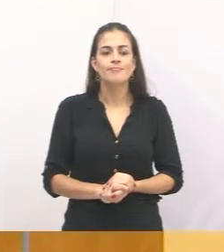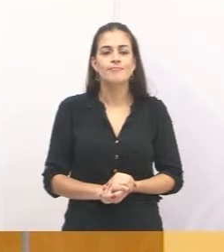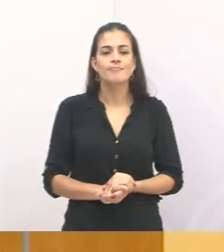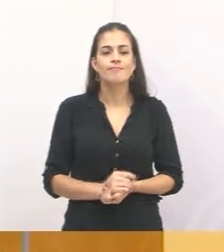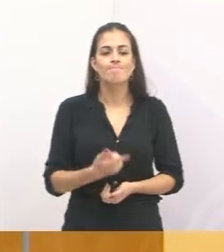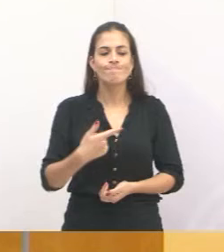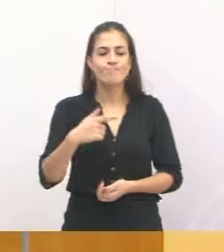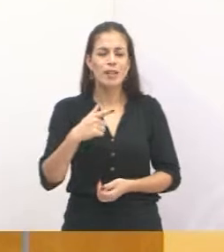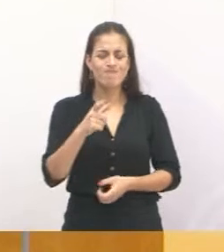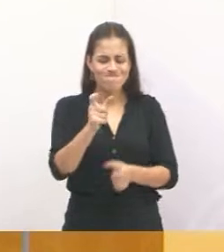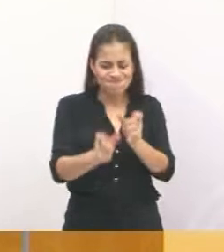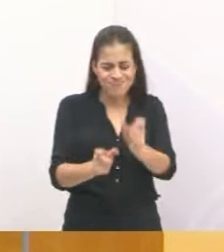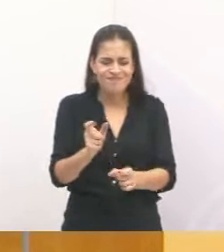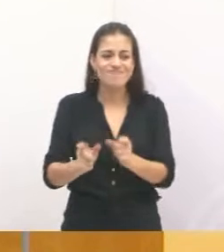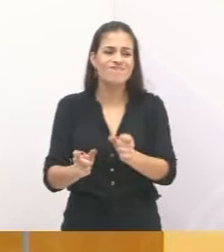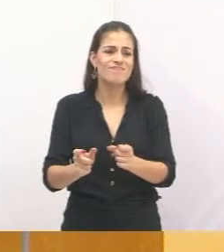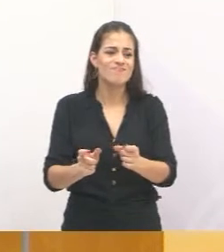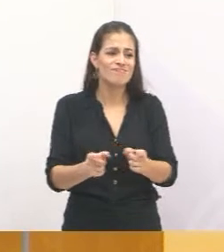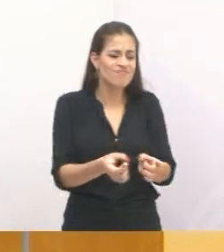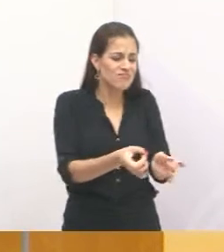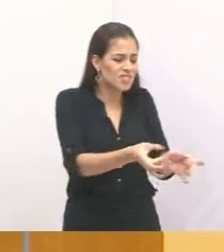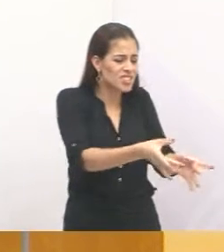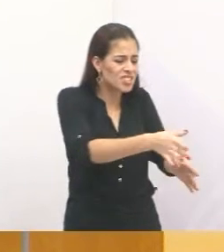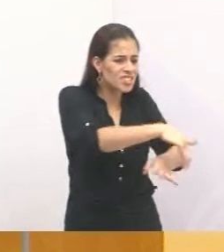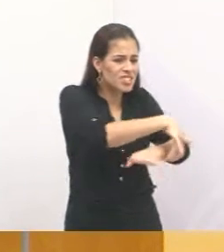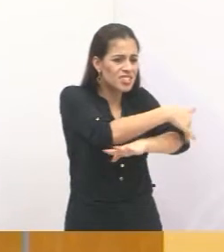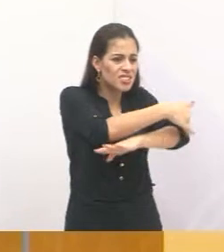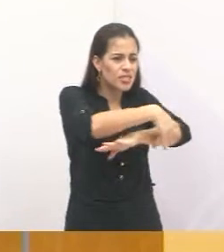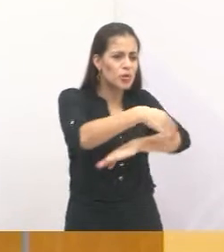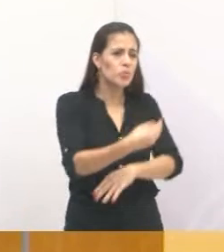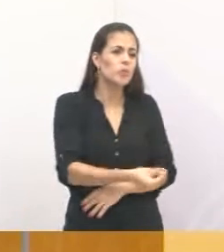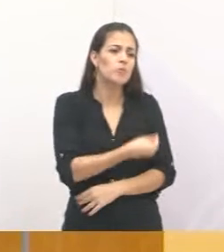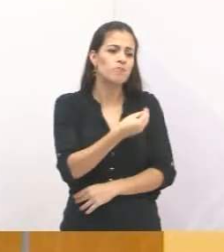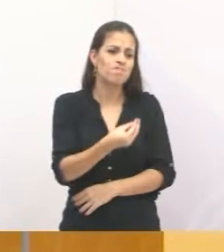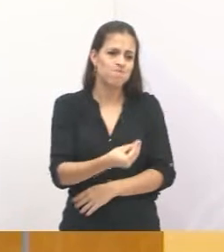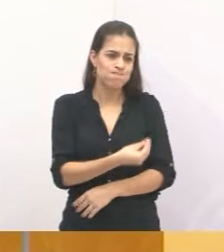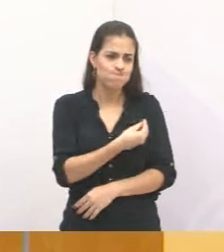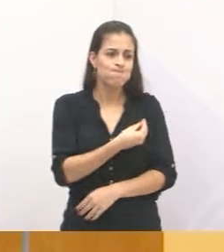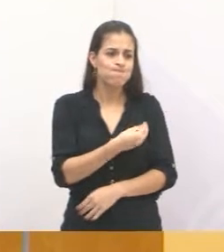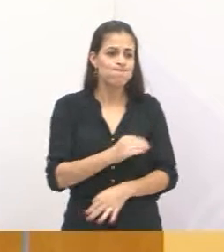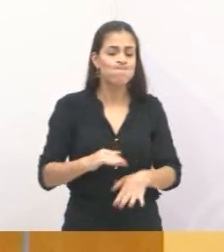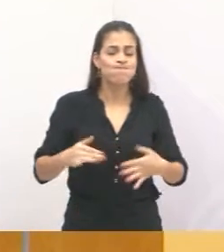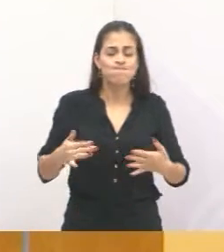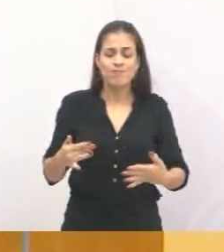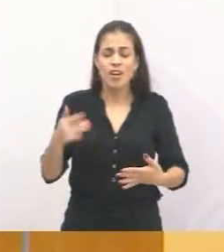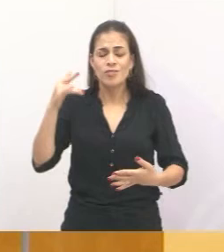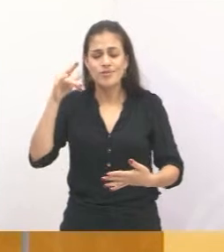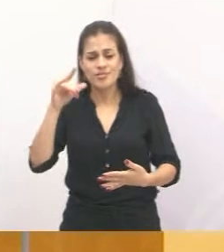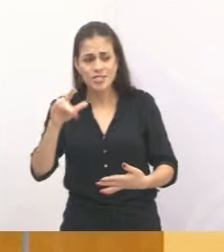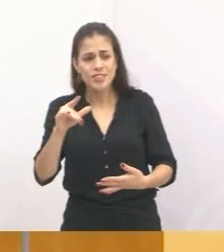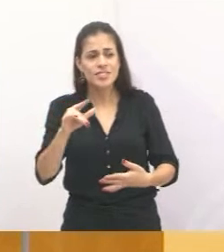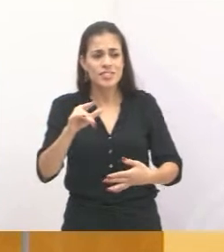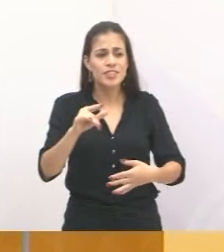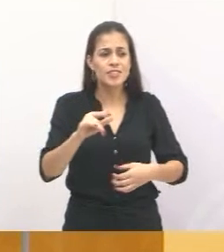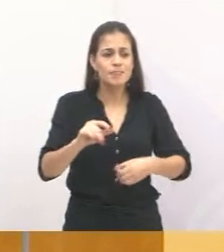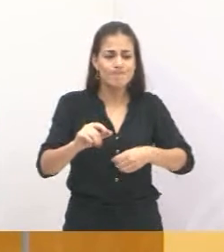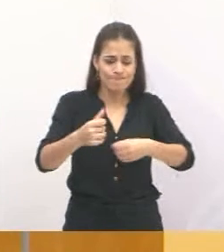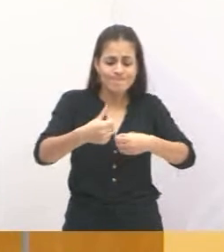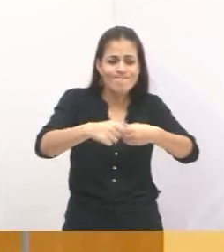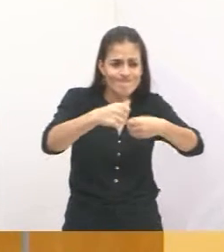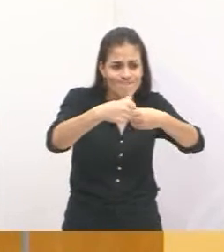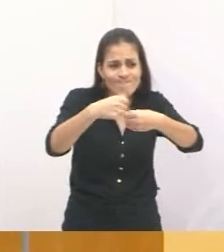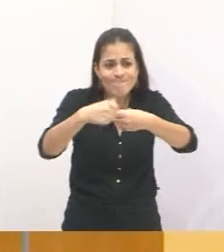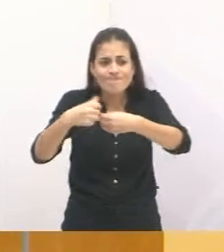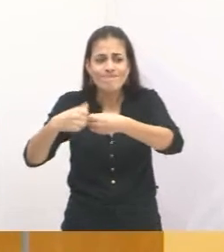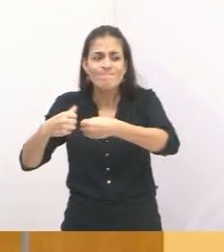rua. Isso é muito triste. Aí a pessoa, para poder manter o teu vício, ela vai roubar. Rouba